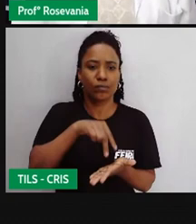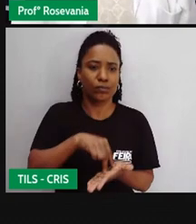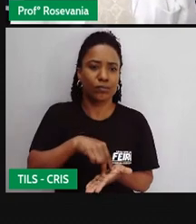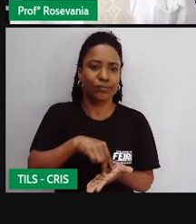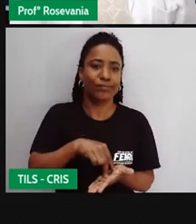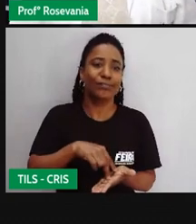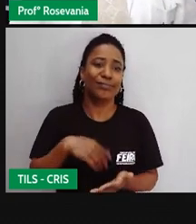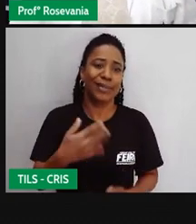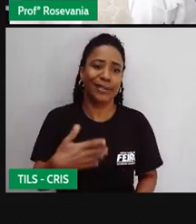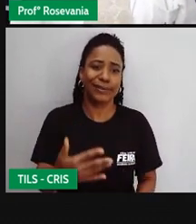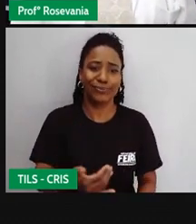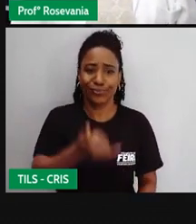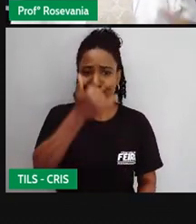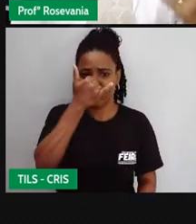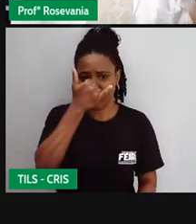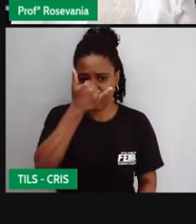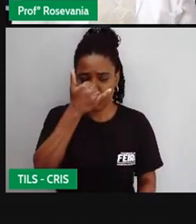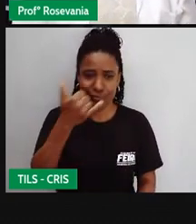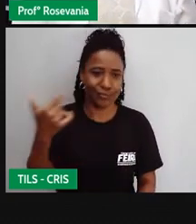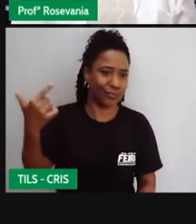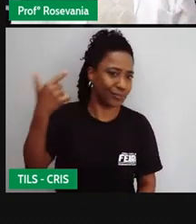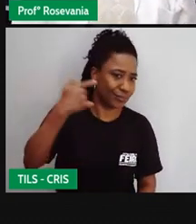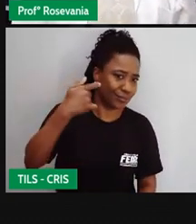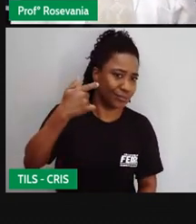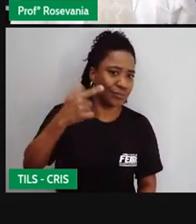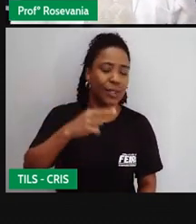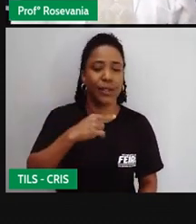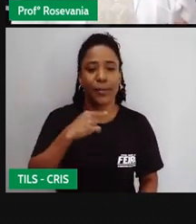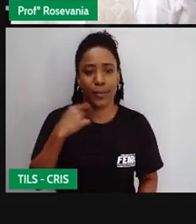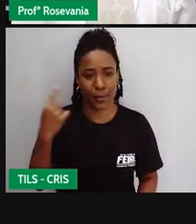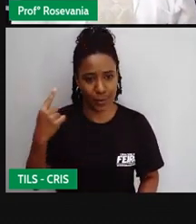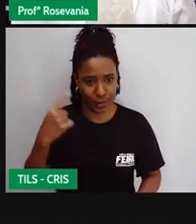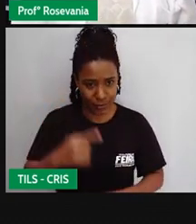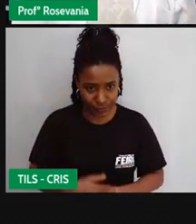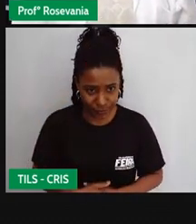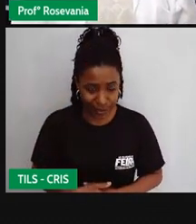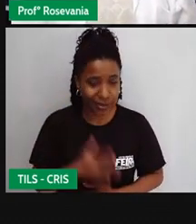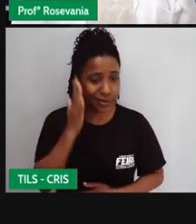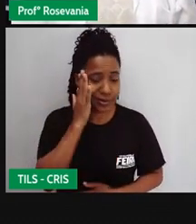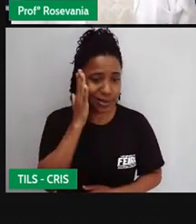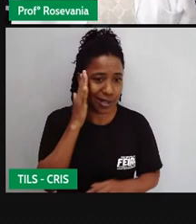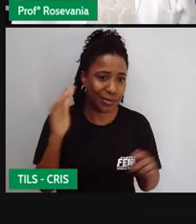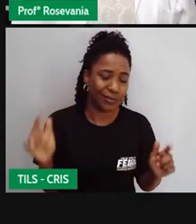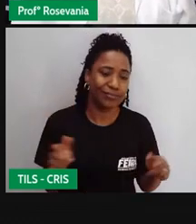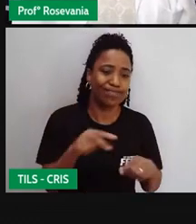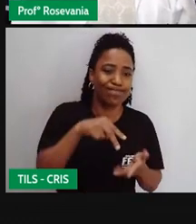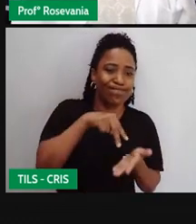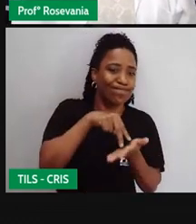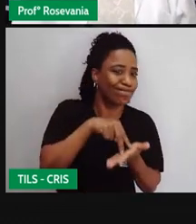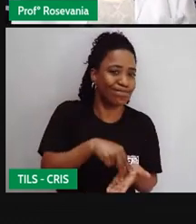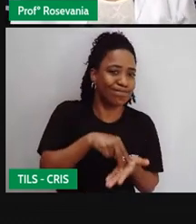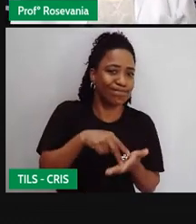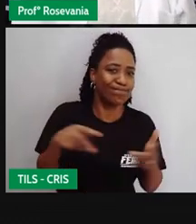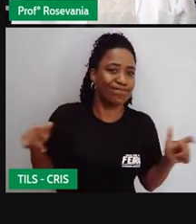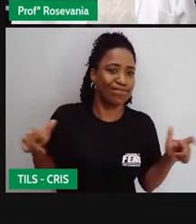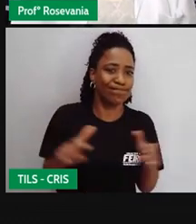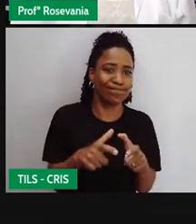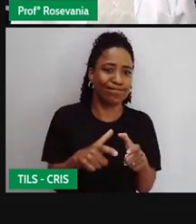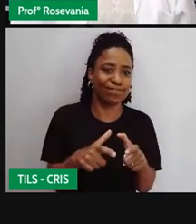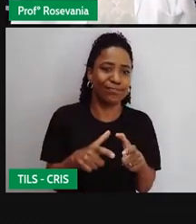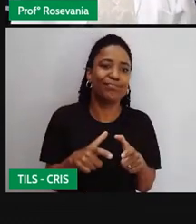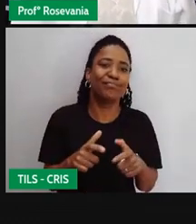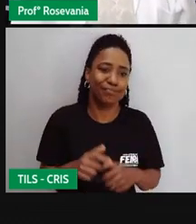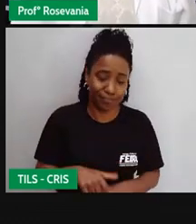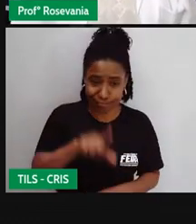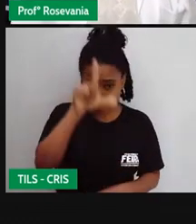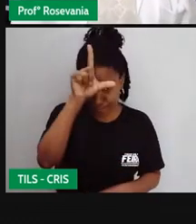estão em menor número, não têm até aparatos para isso, e acabam tendo esses conflitos e as mortes no campo aumentam muito,